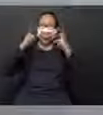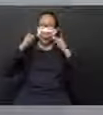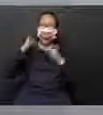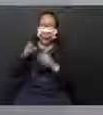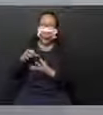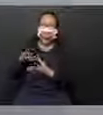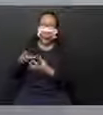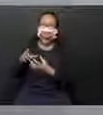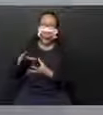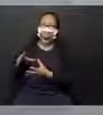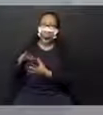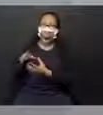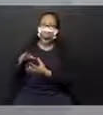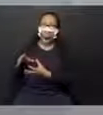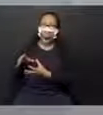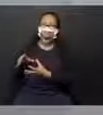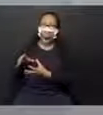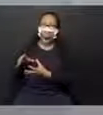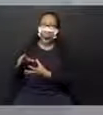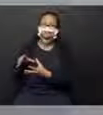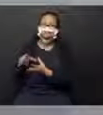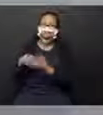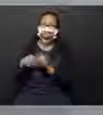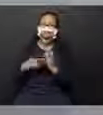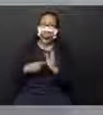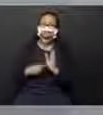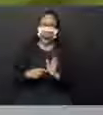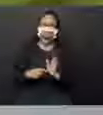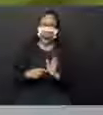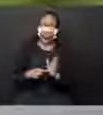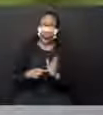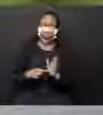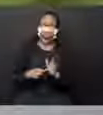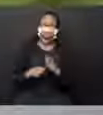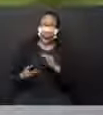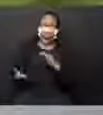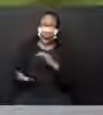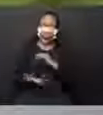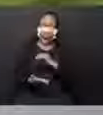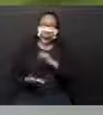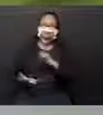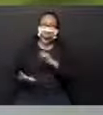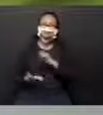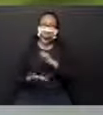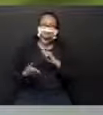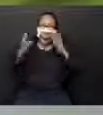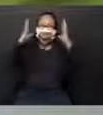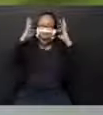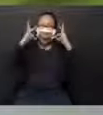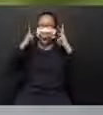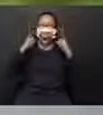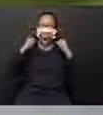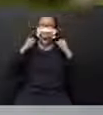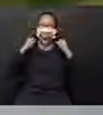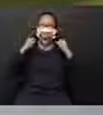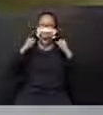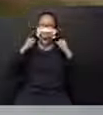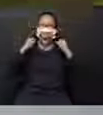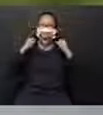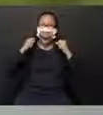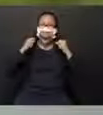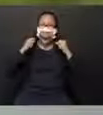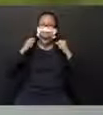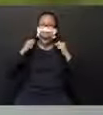aparecer aonde? Olha aqui, ó. Vai aparecer em baixo. Então, vocês vão colocar a setinha em